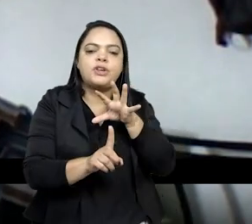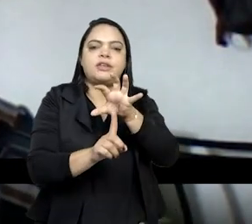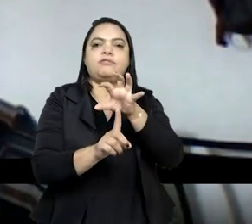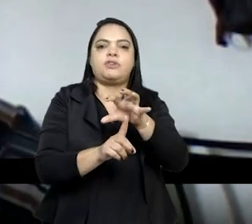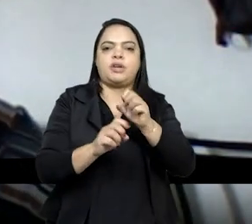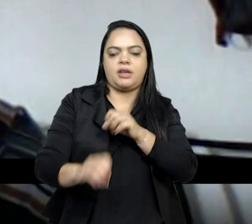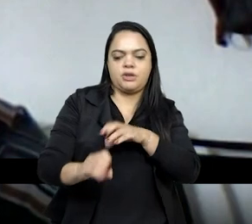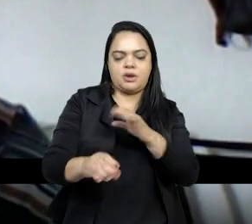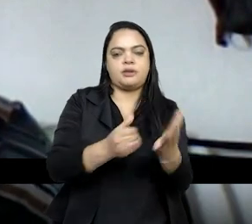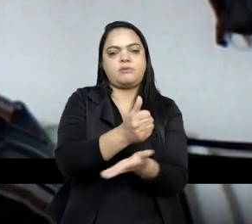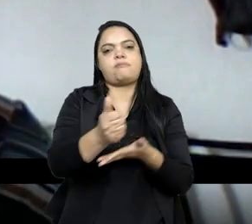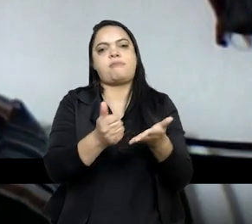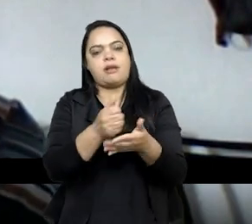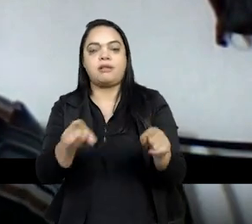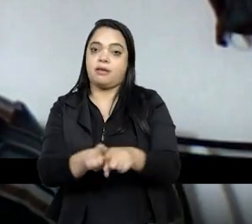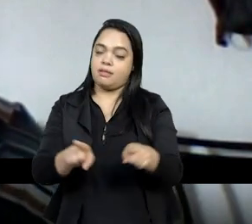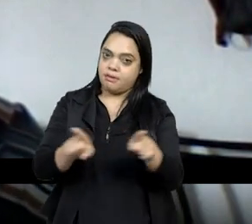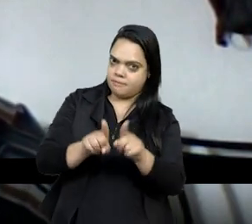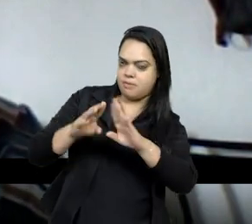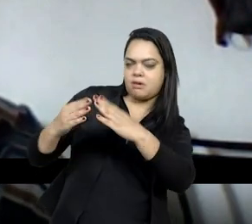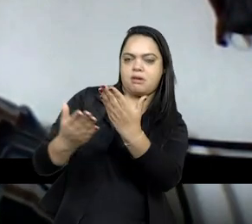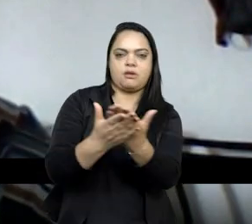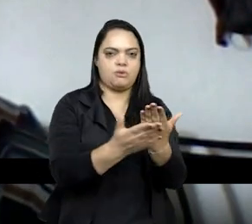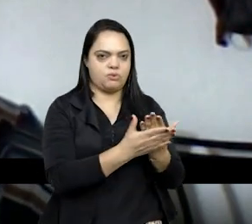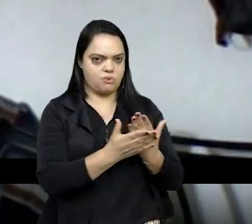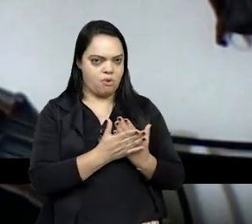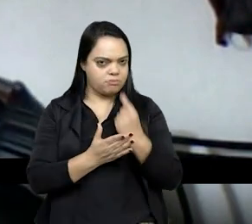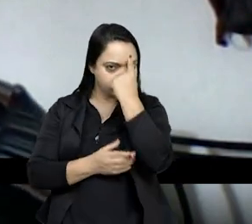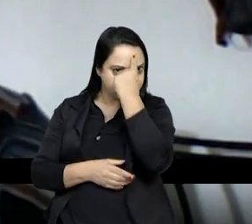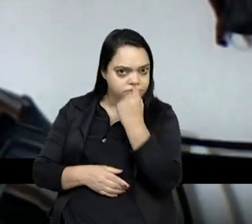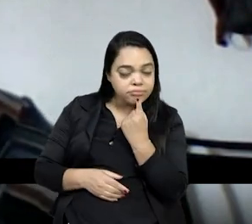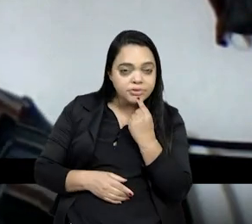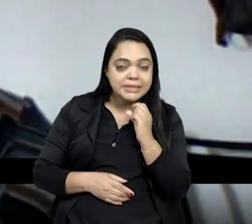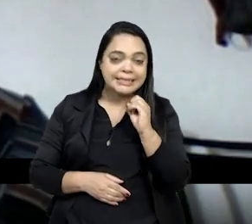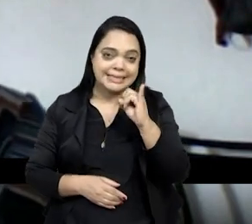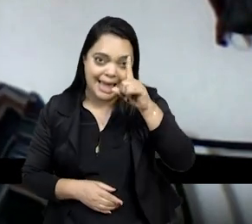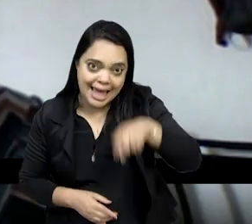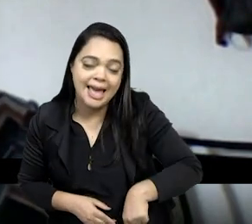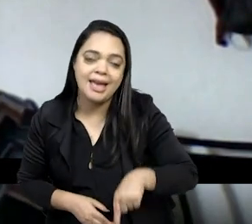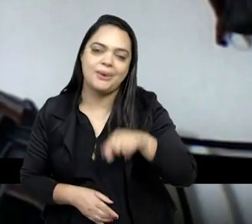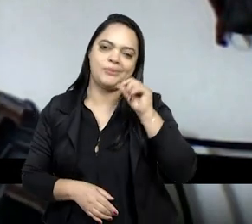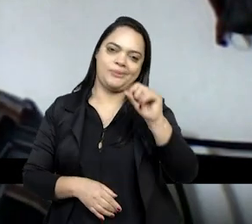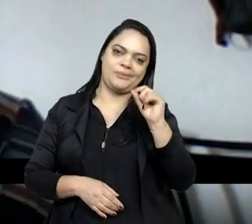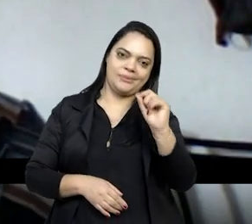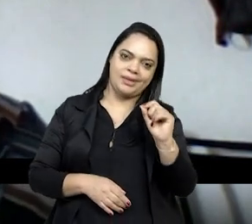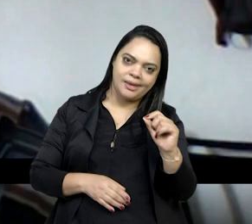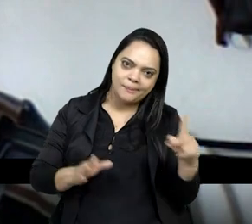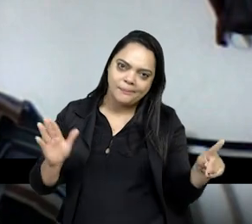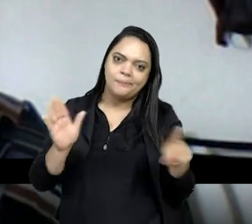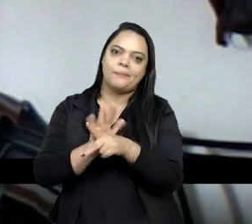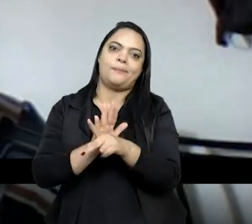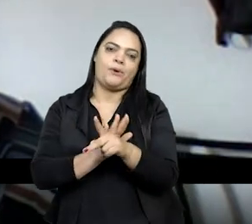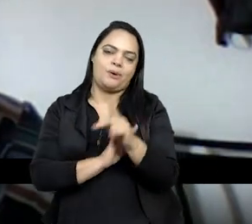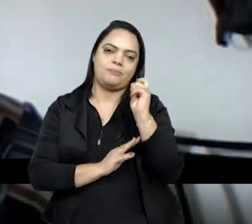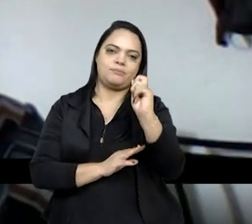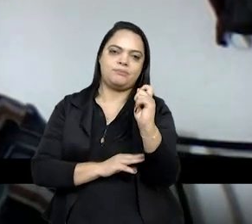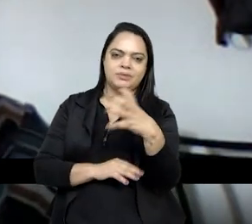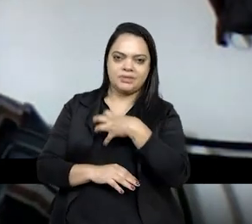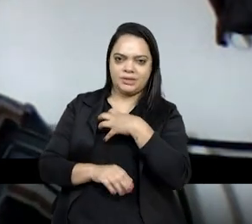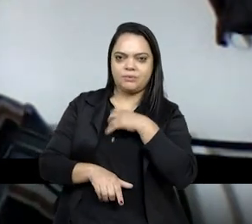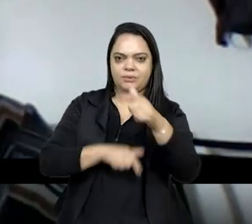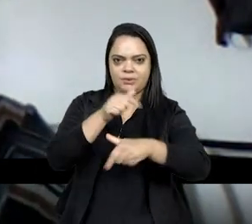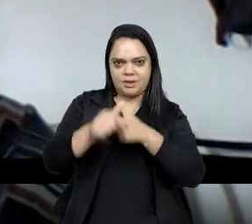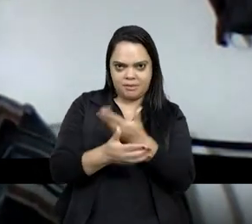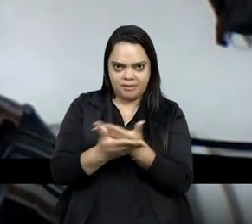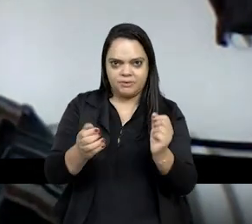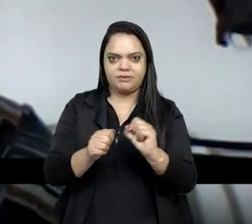da educação básica e as escolas com esse perfil? Se esse é um dos aspectos do trabalho que você